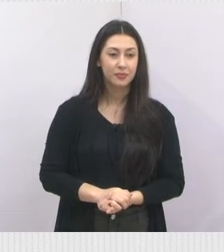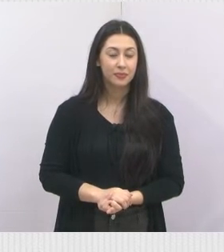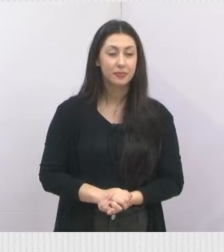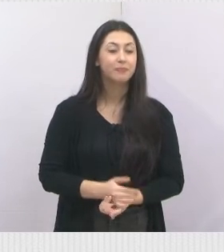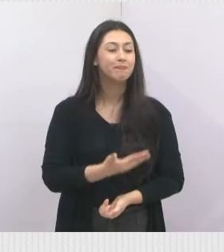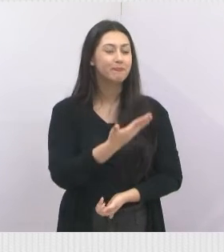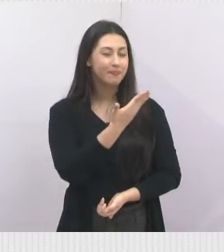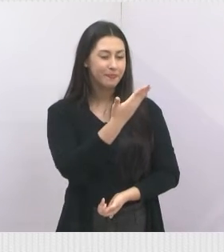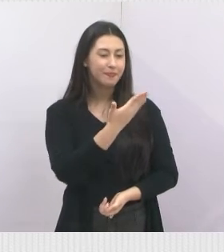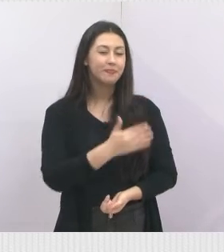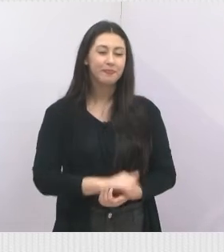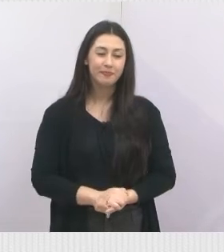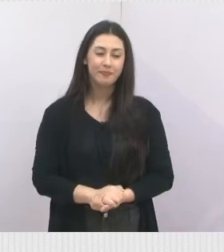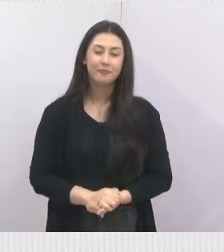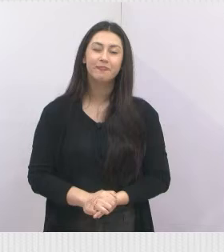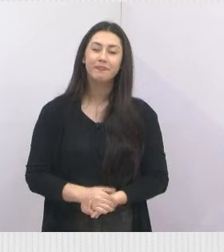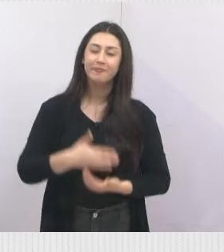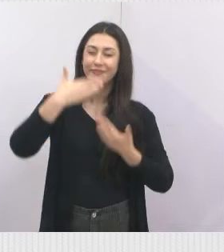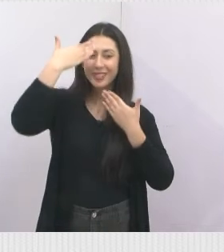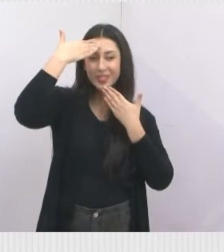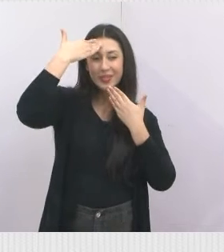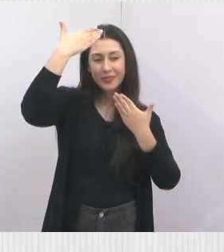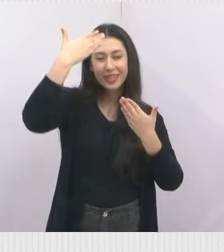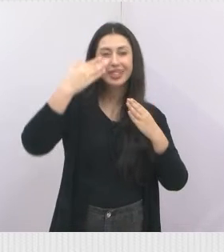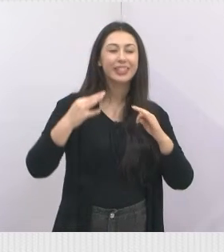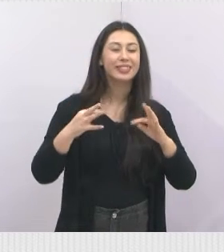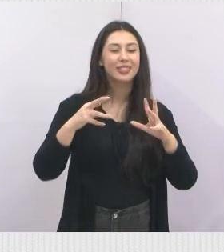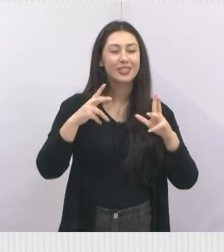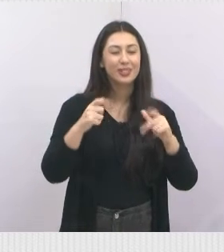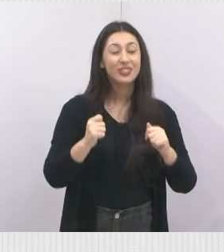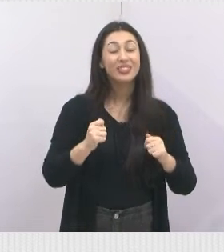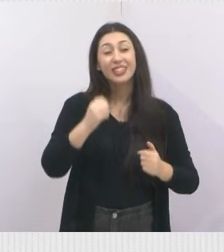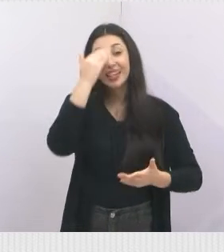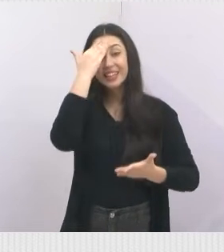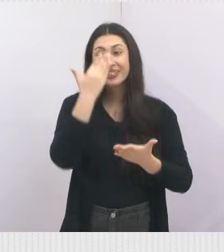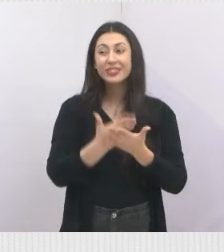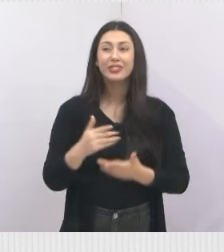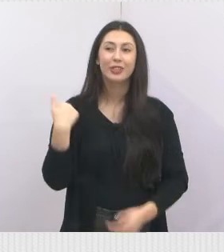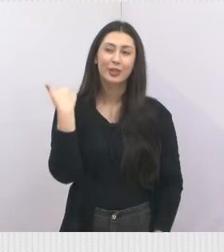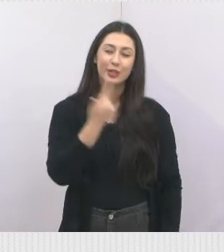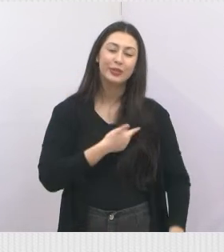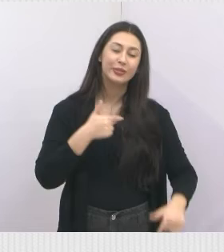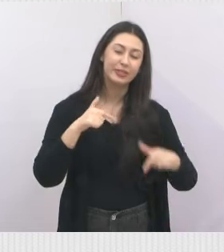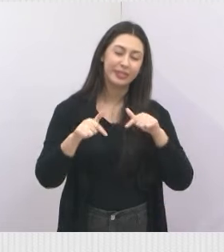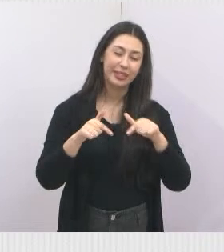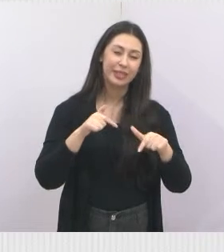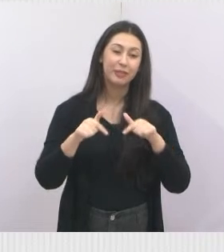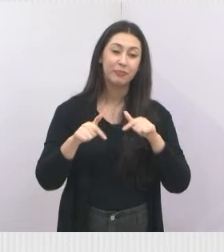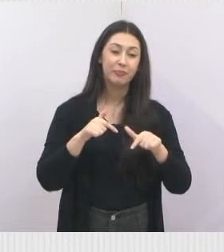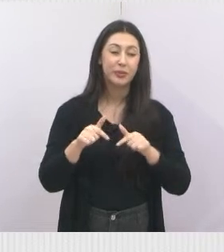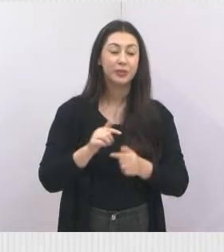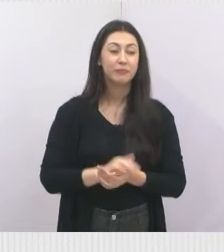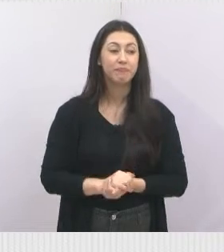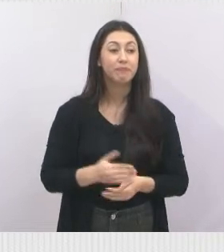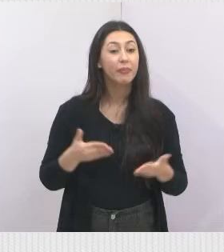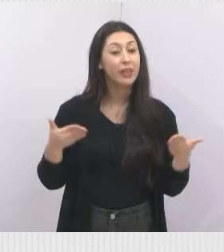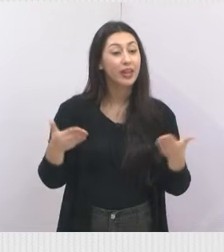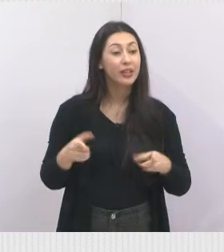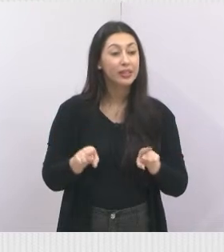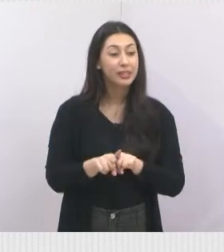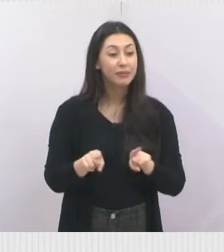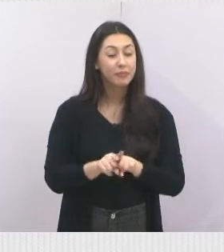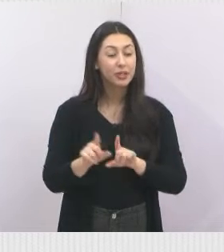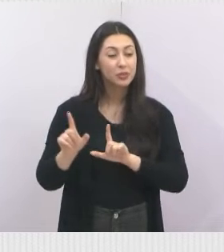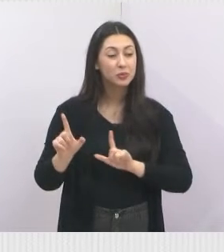É isso aí. Muito obrigada. Obrigada a todos, viu? Por acreditar no nosso trabalho. E agora, também, no